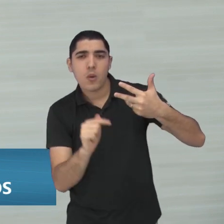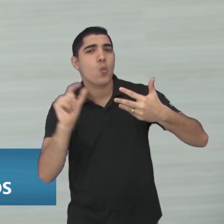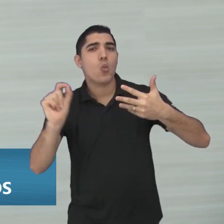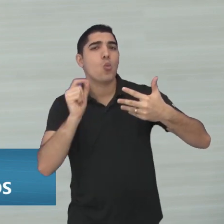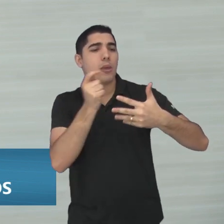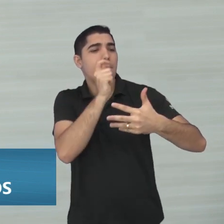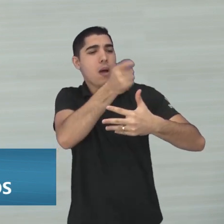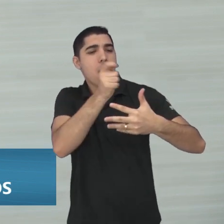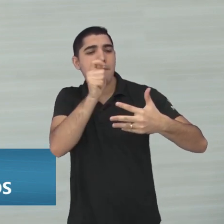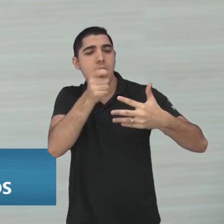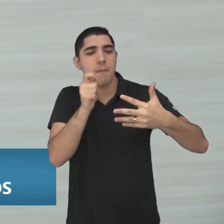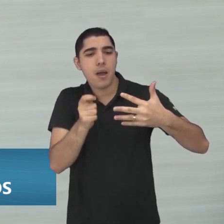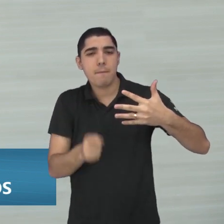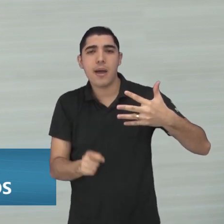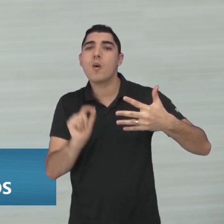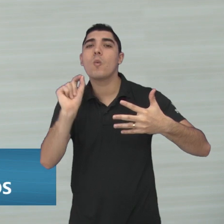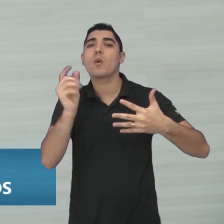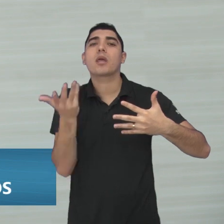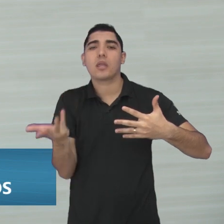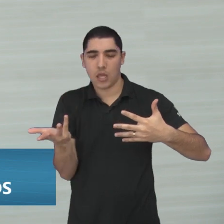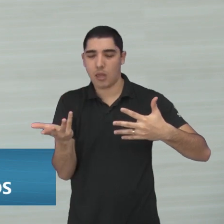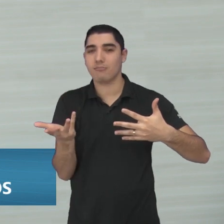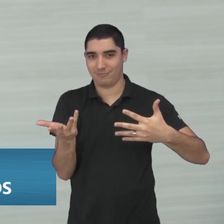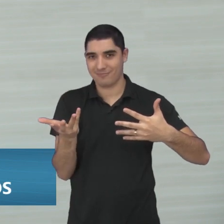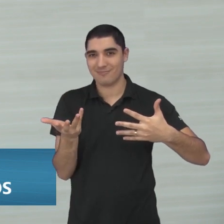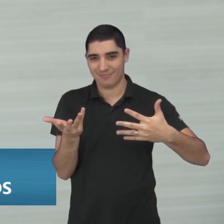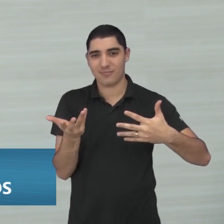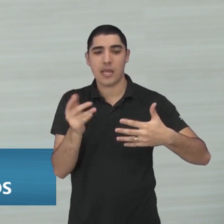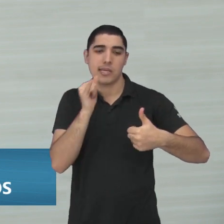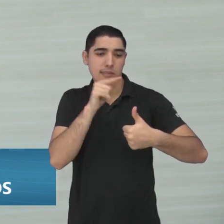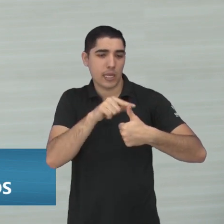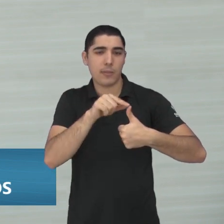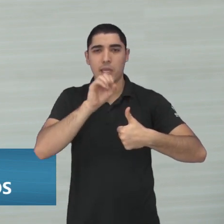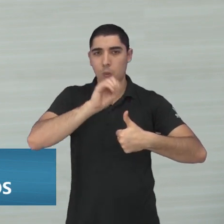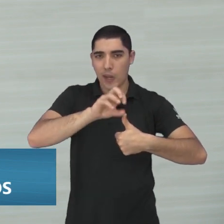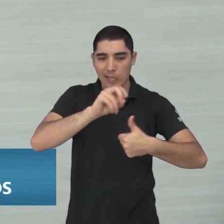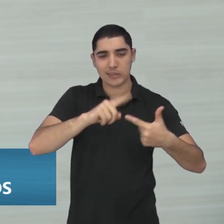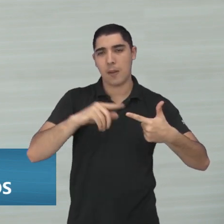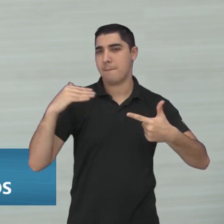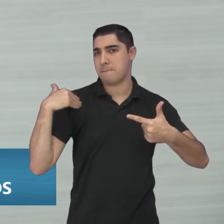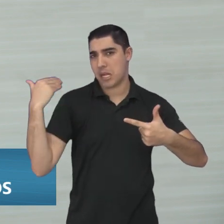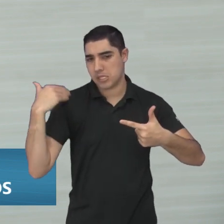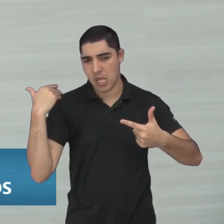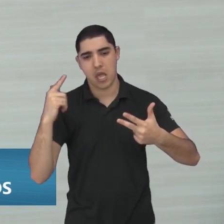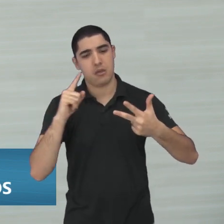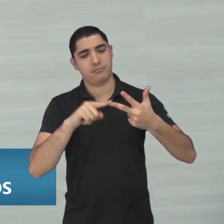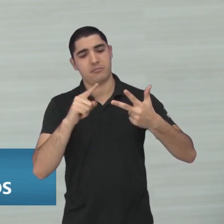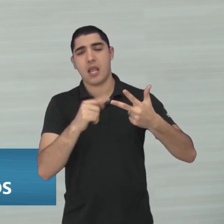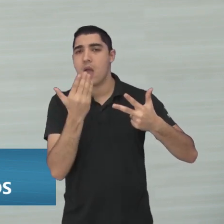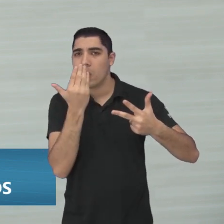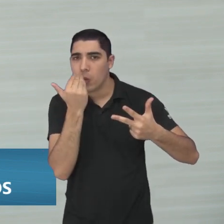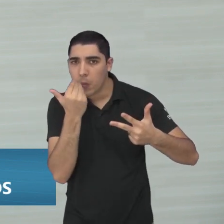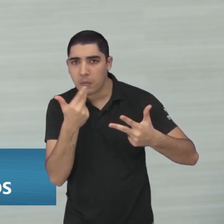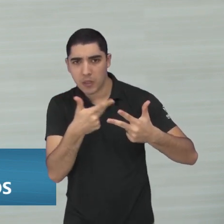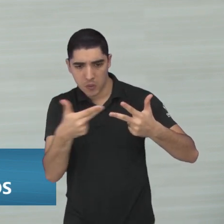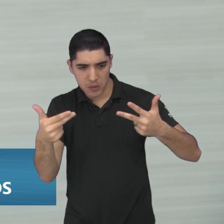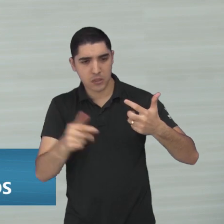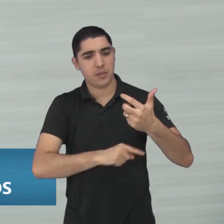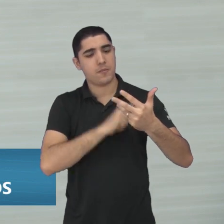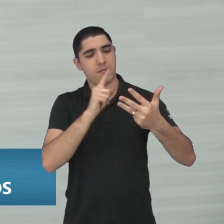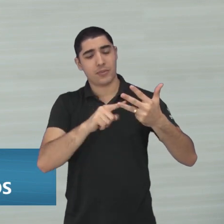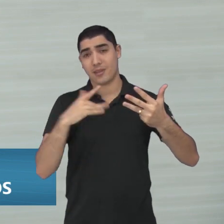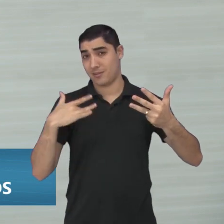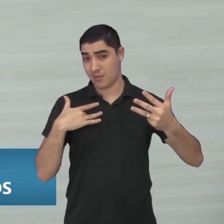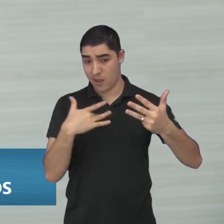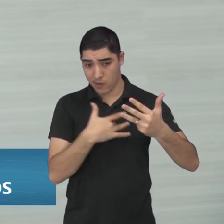gastos, né, que aí a gente acaba contando o que, como vocês comentaram, né, tem a educação, o lazer, a alimentação,